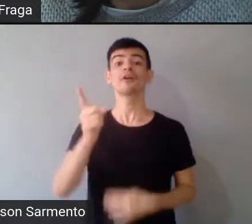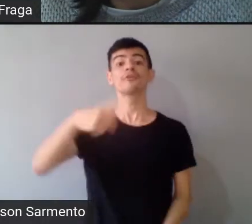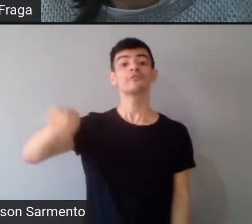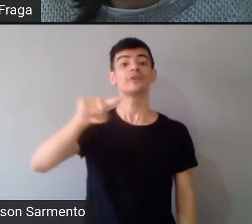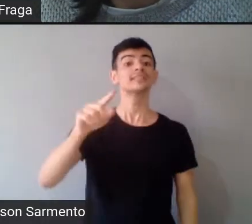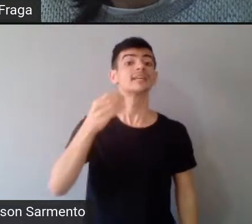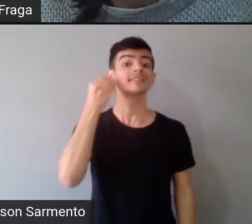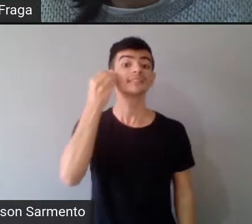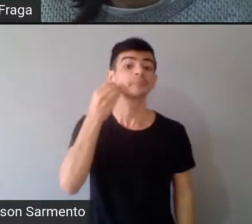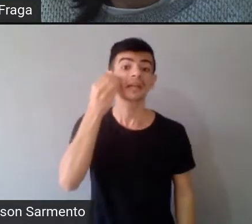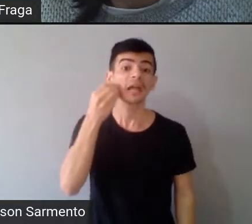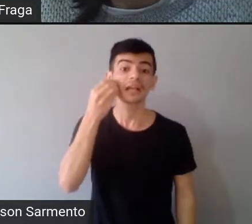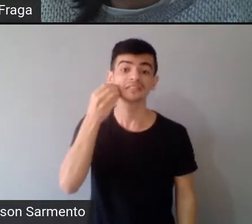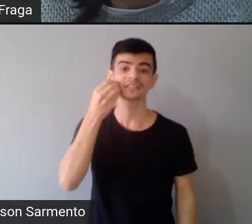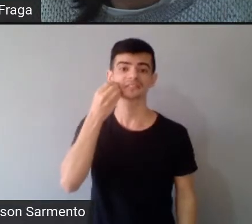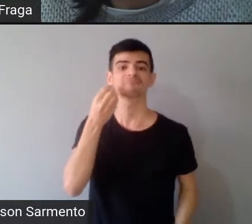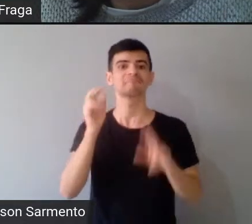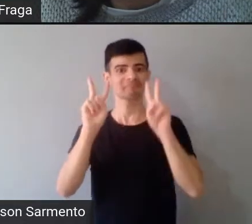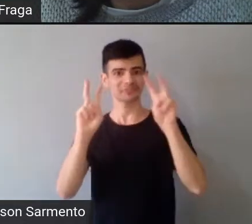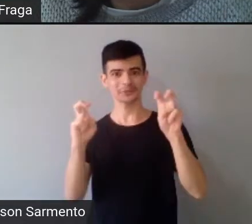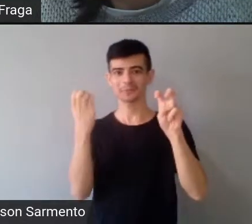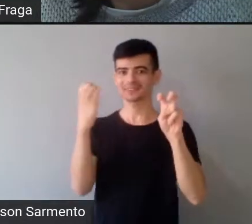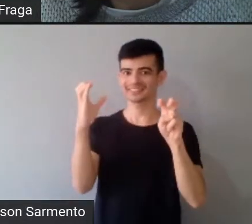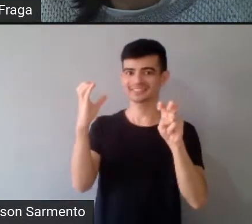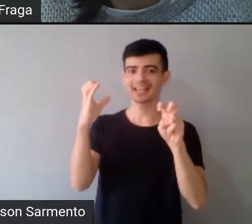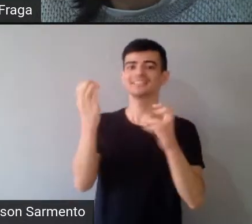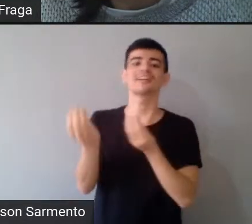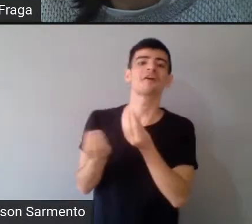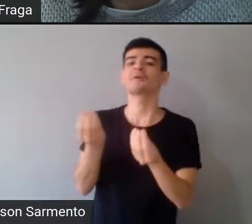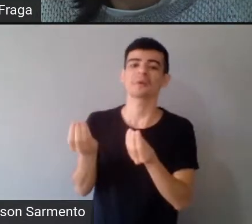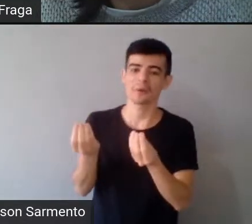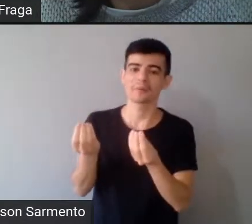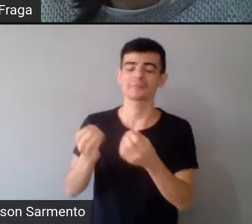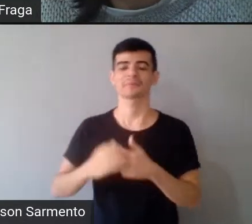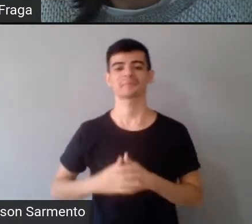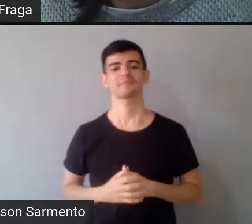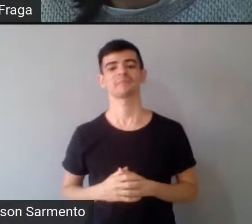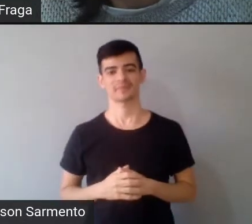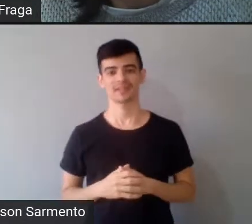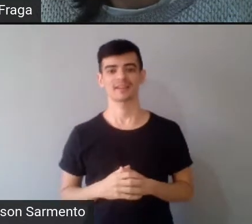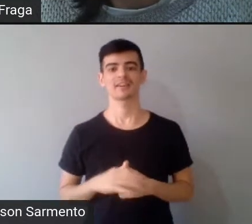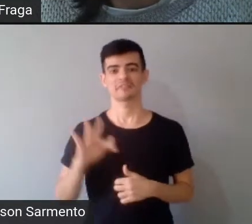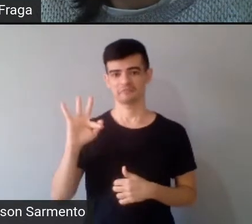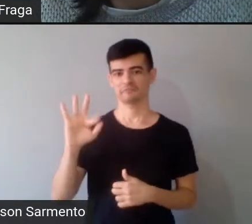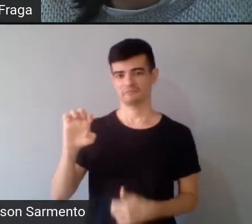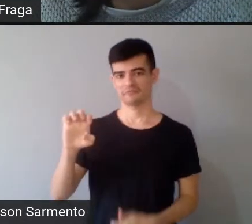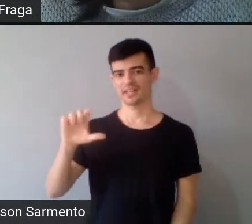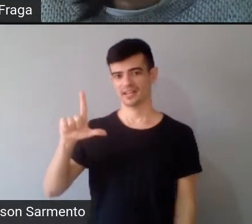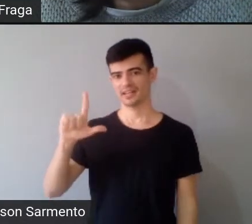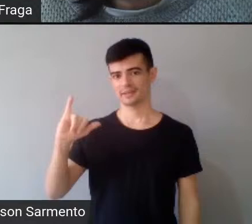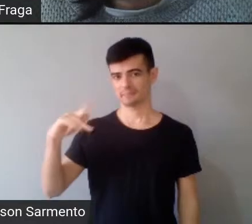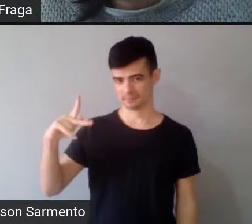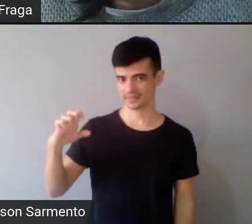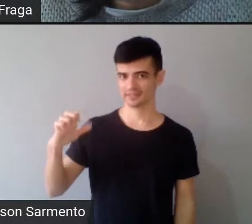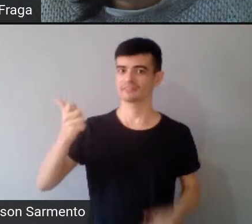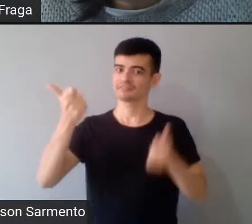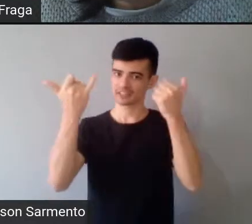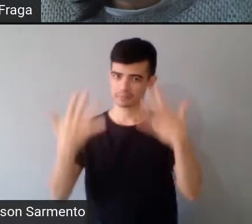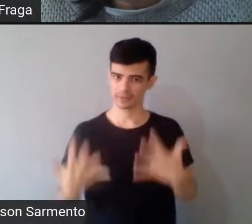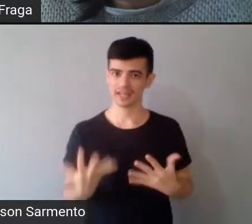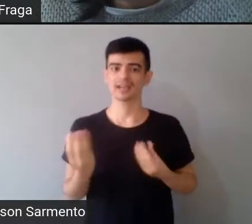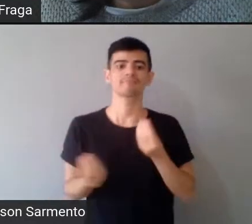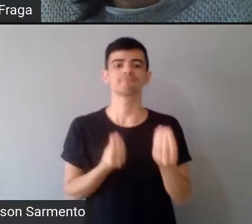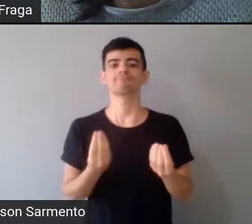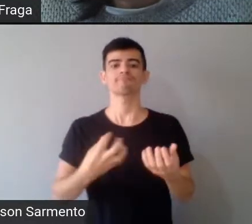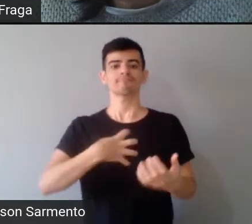ciência, primeiramente com o Felipe Tocariju, né, que vai falar sobre o lugar do modo de ser e